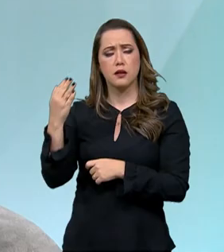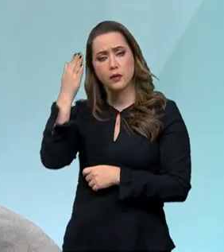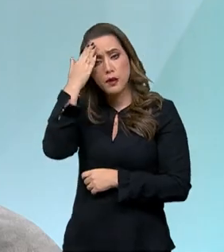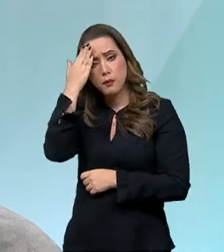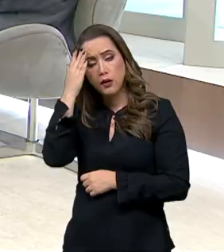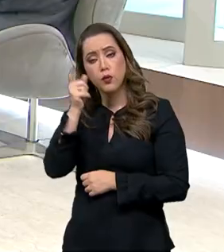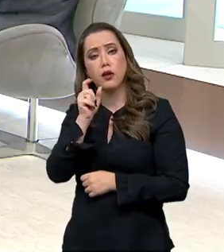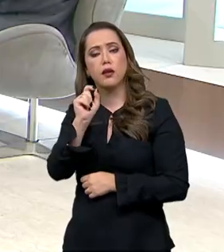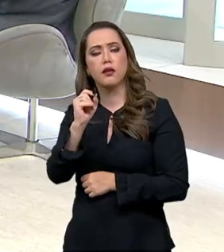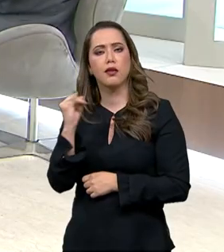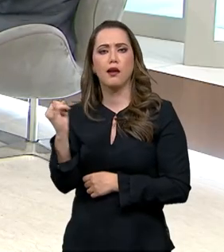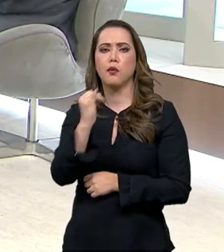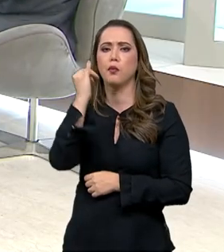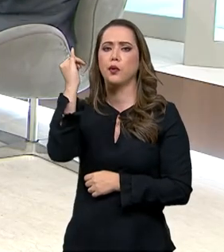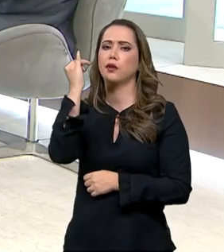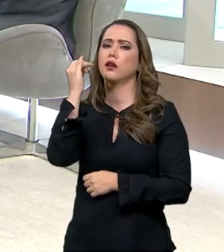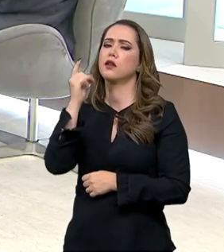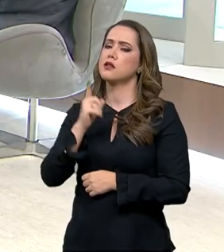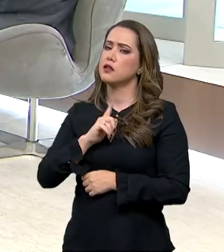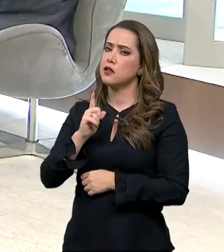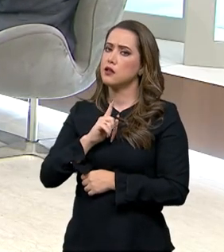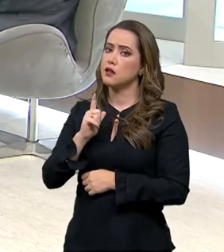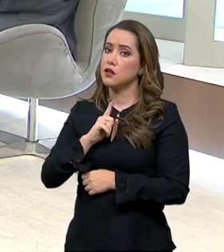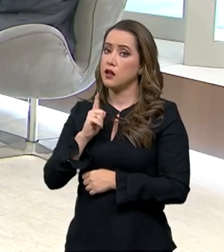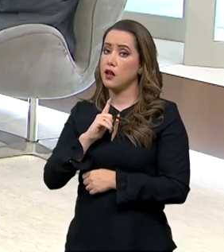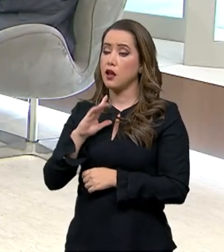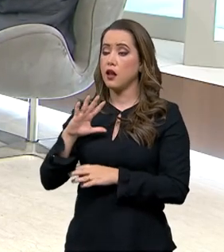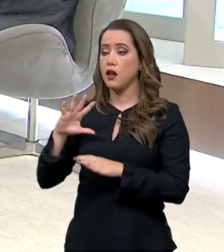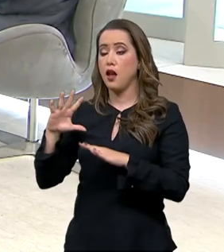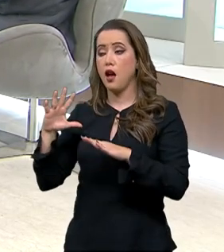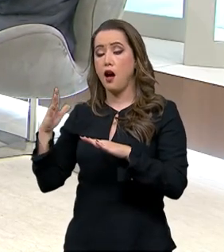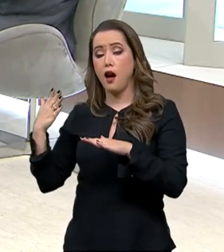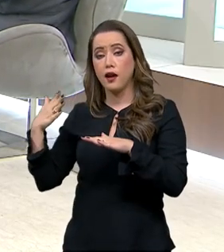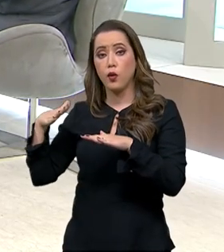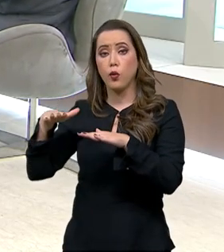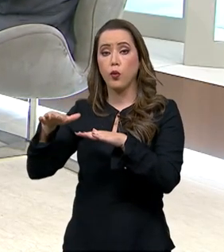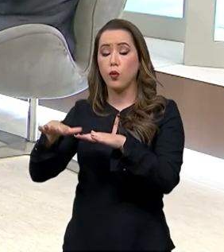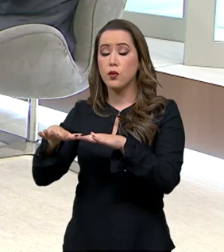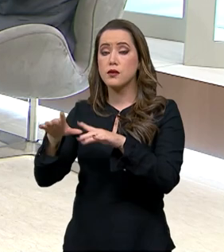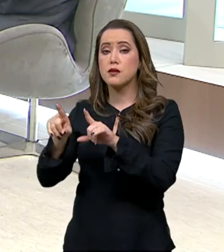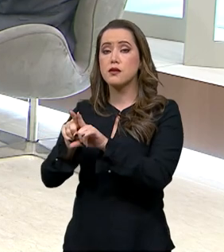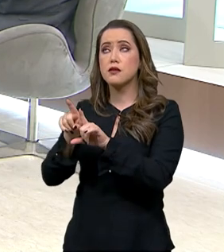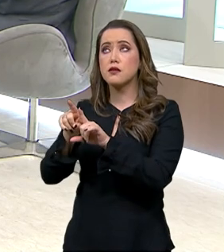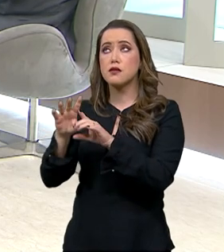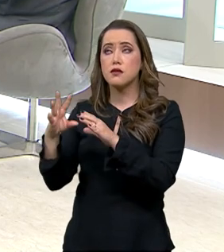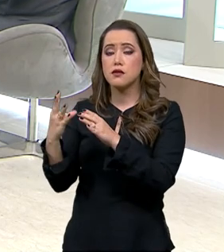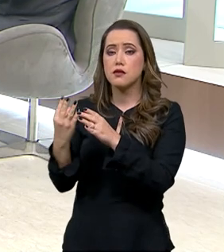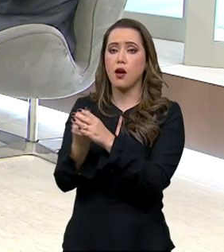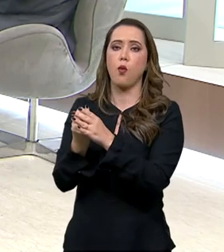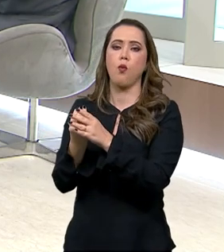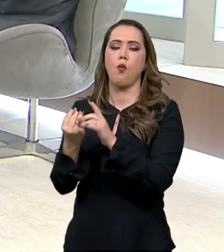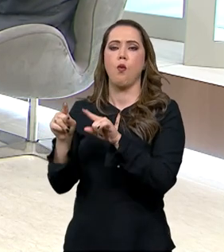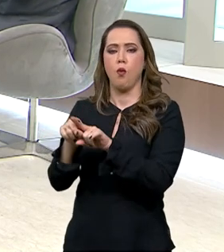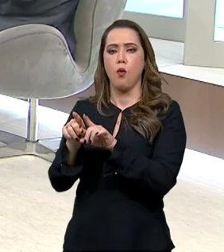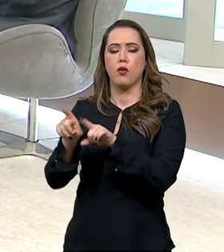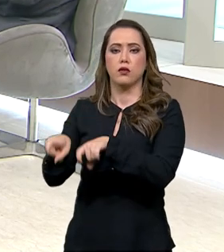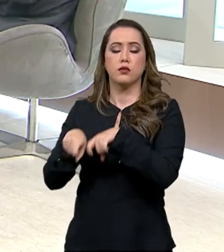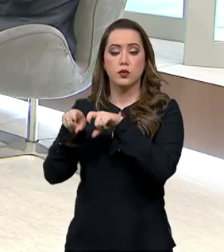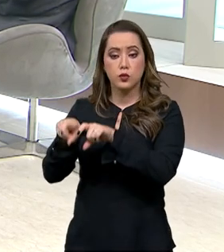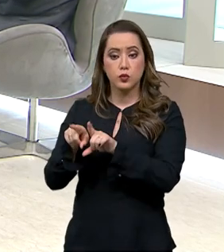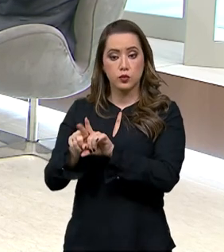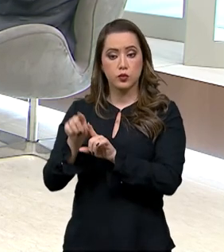grande a questão da inclusão produtiva, a questão da transferência de conhecimento, de tecnologia para